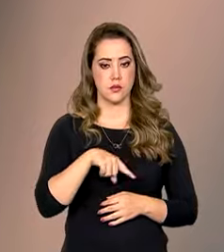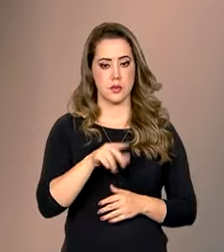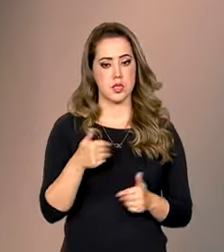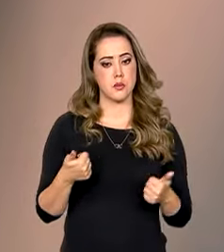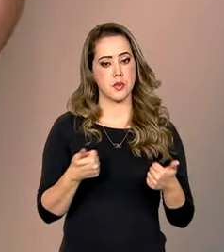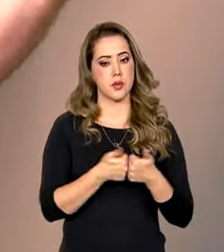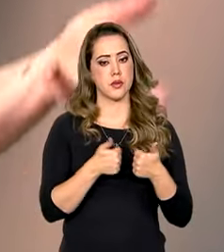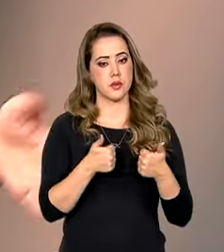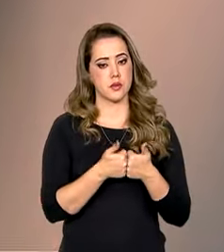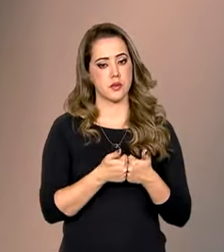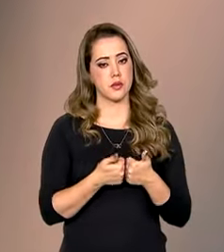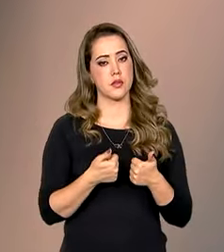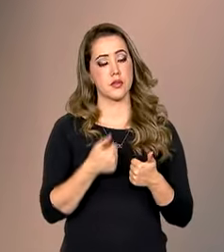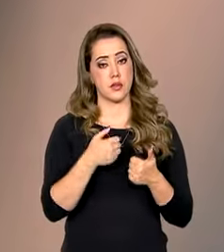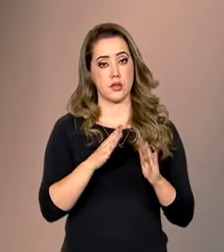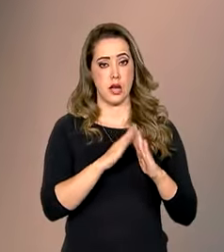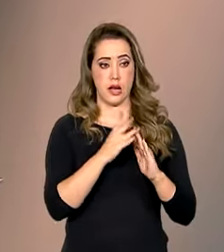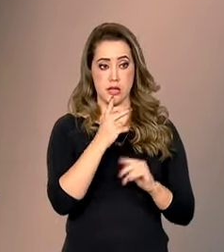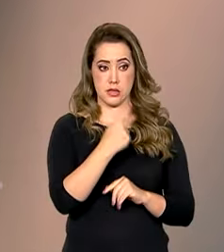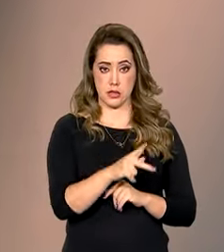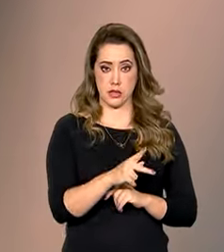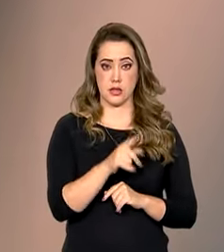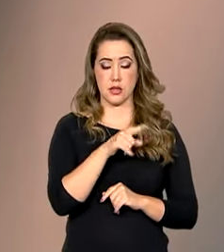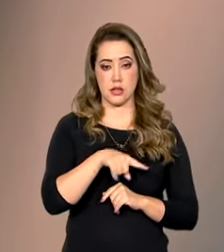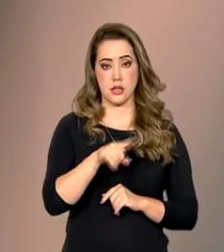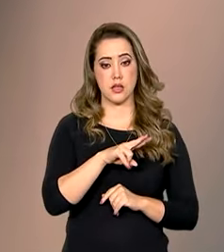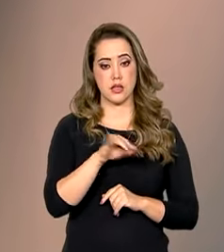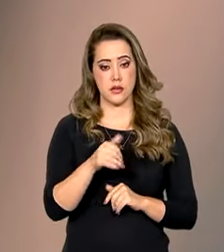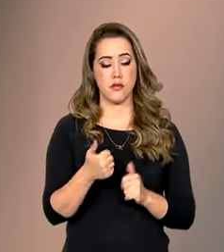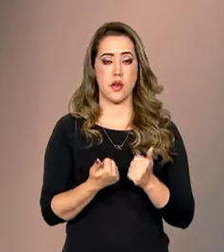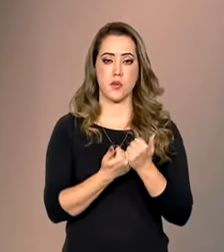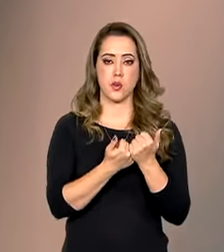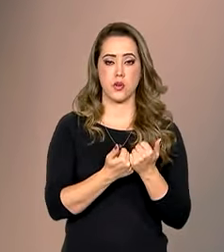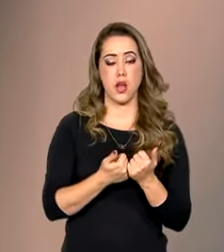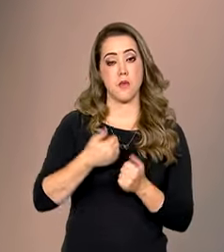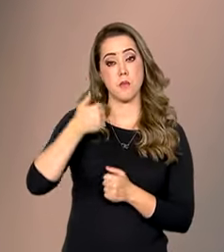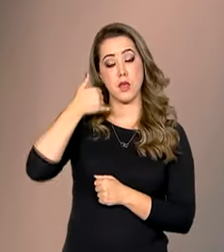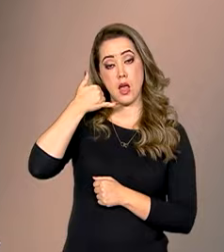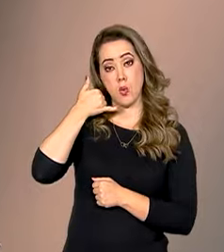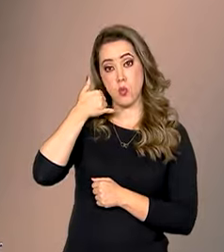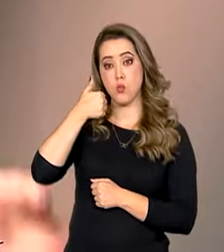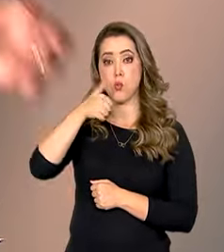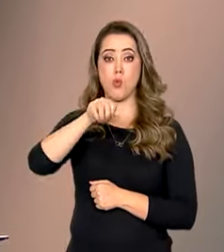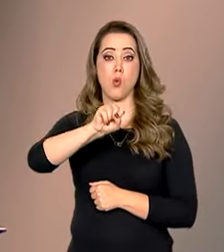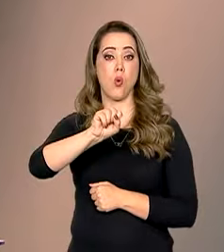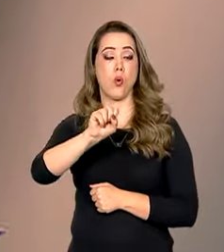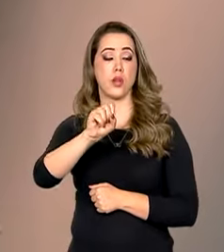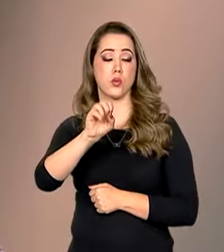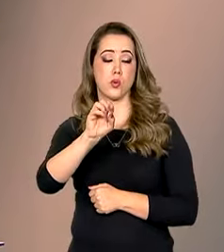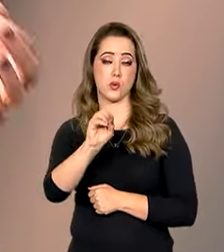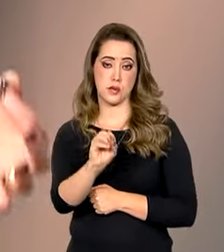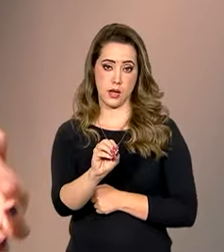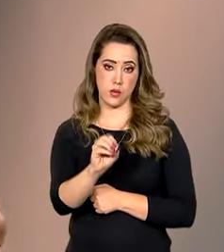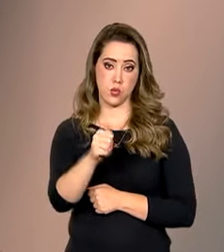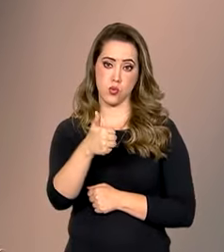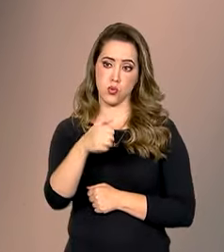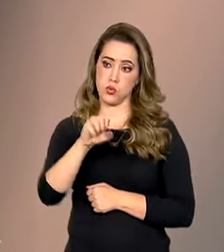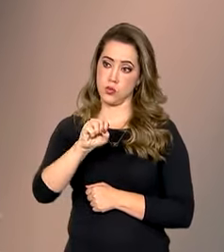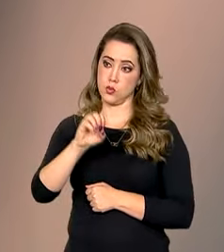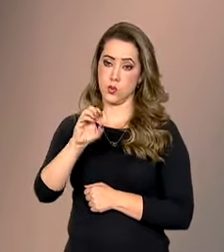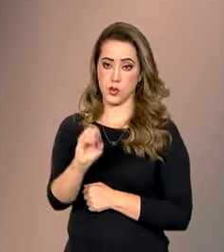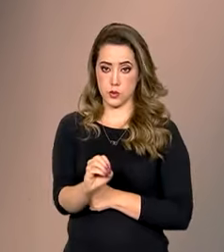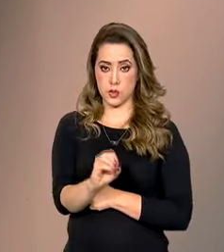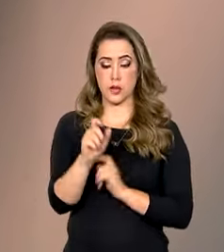próximo da residência dela que ela pode procurar, é o Ligue 180. E além do Ligue 180,